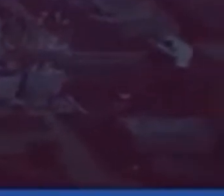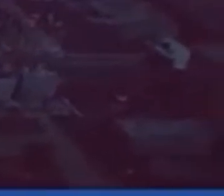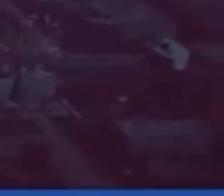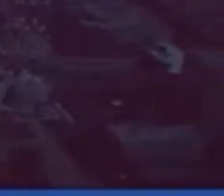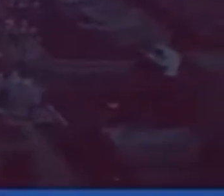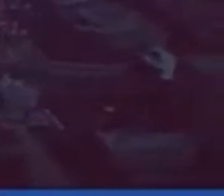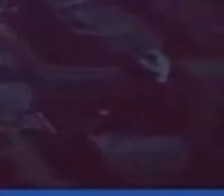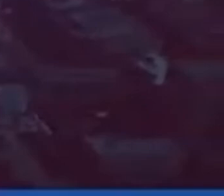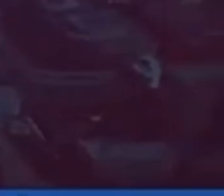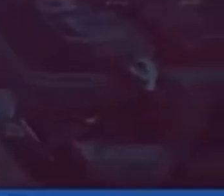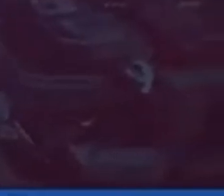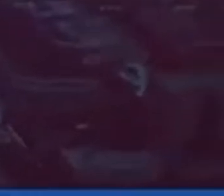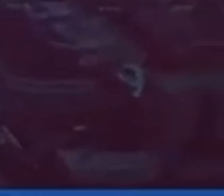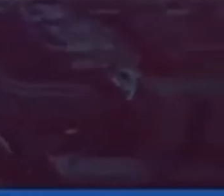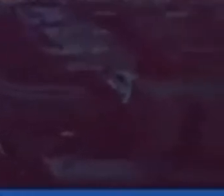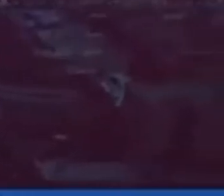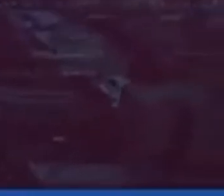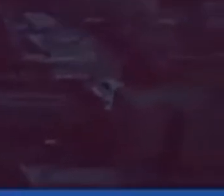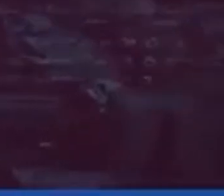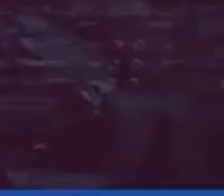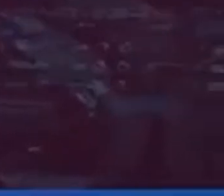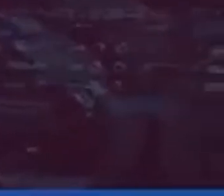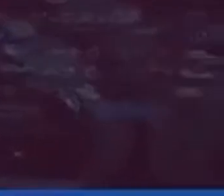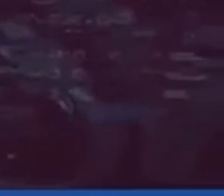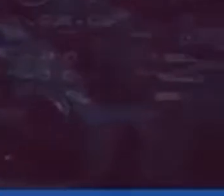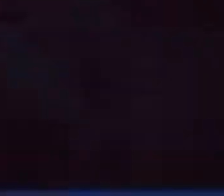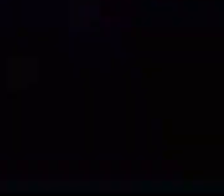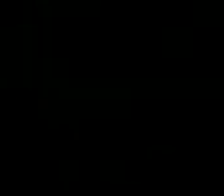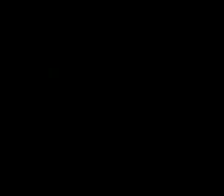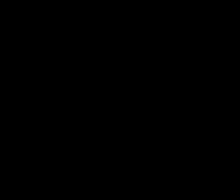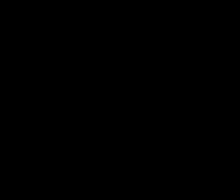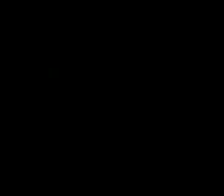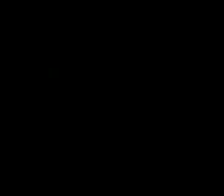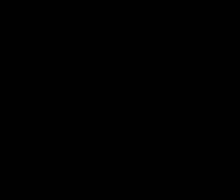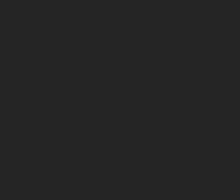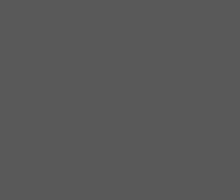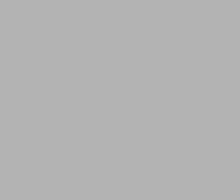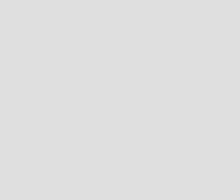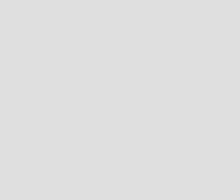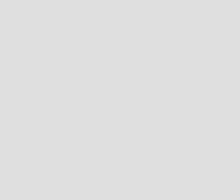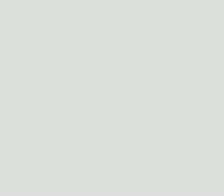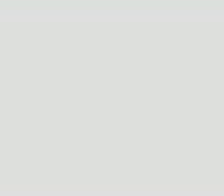descubra como. Faça um upgrade na sua cidade com Bright Cities.